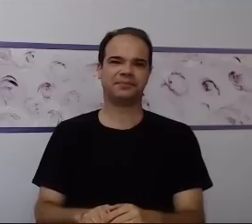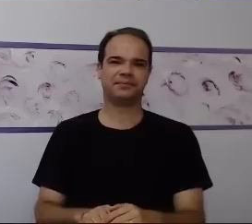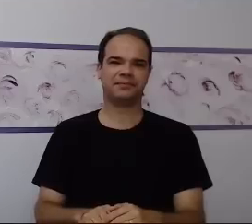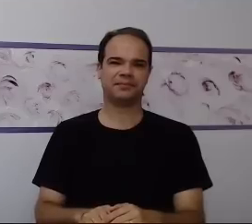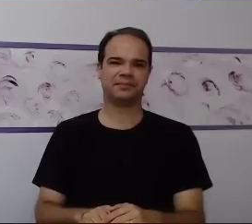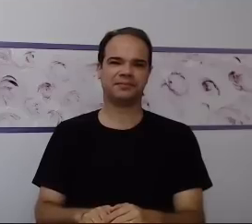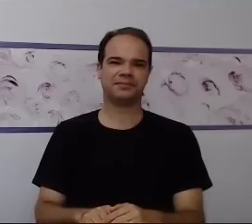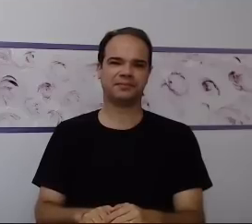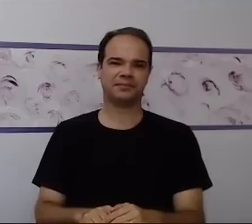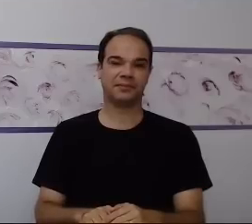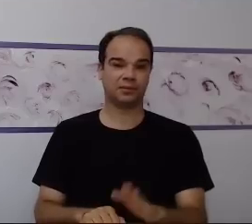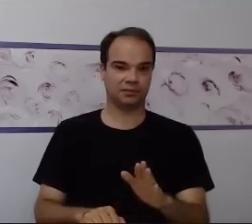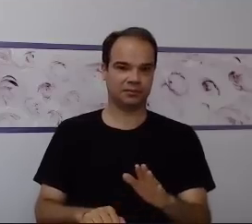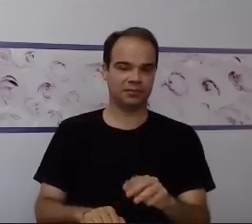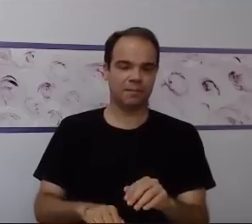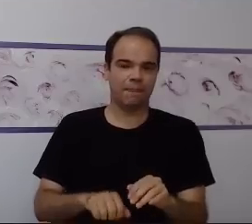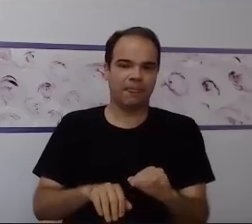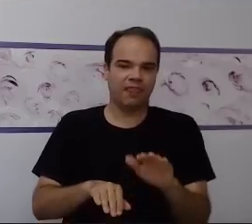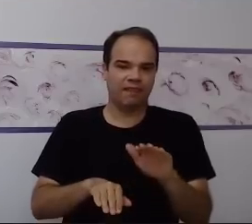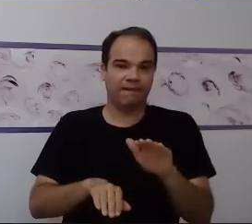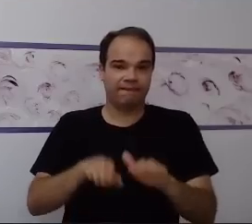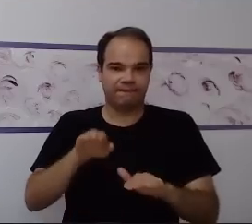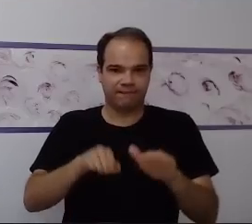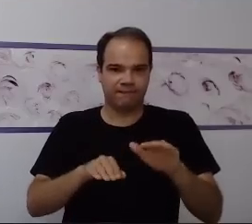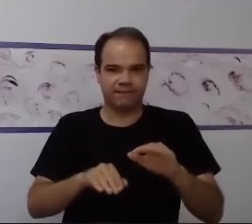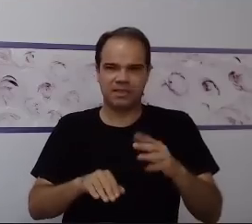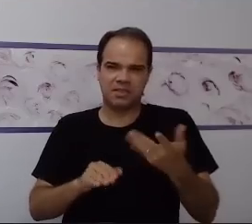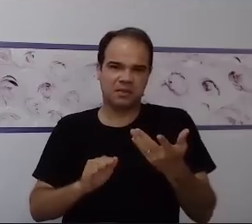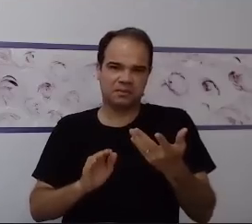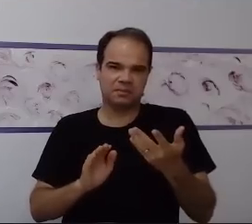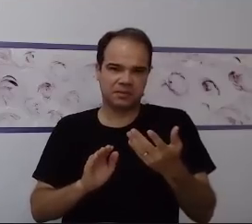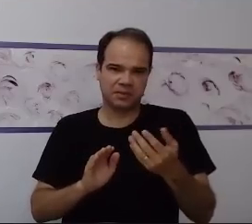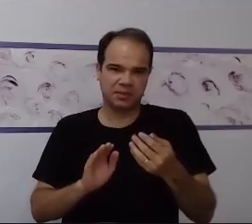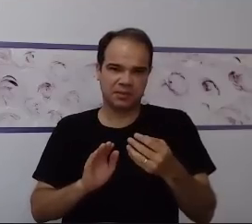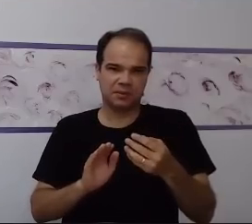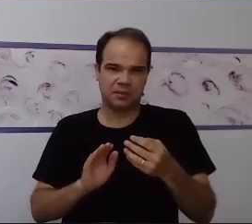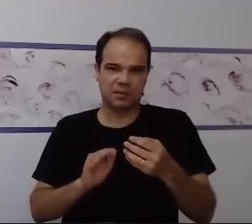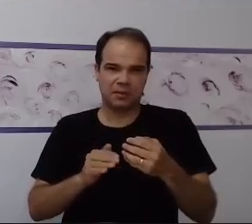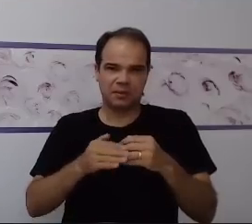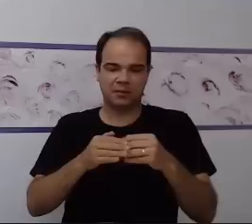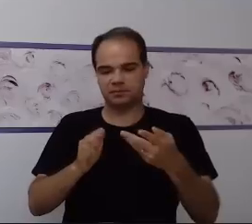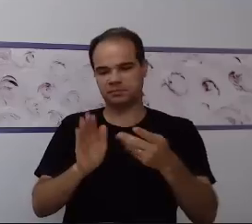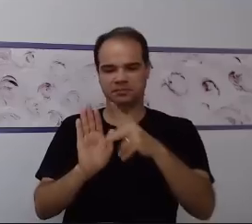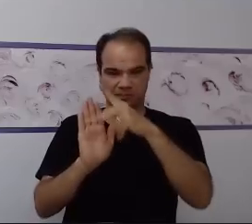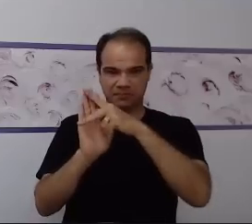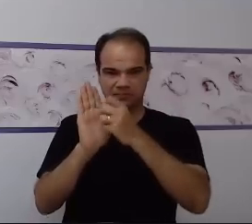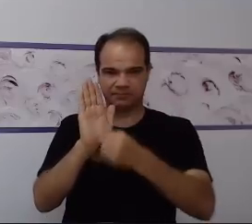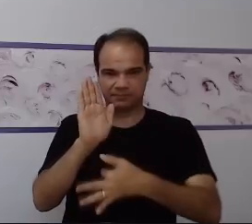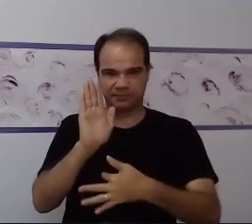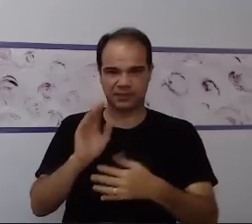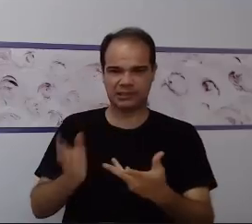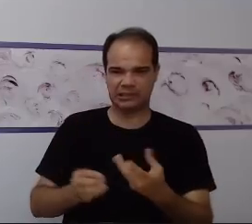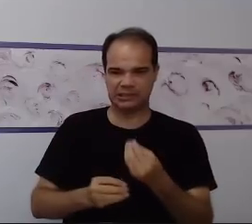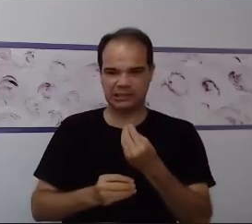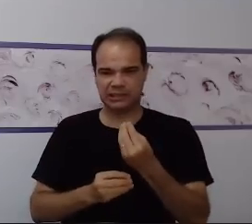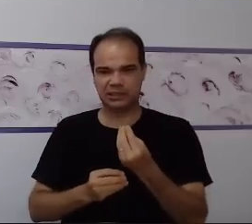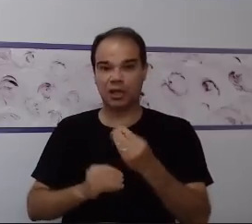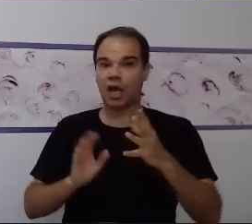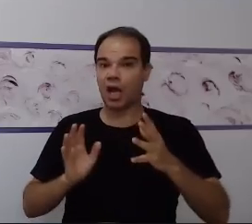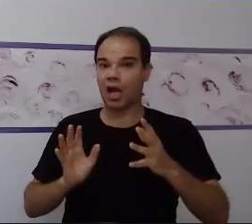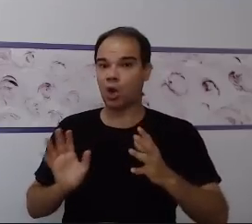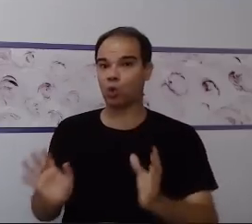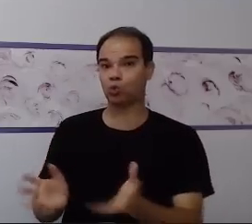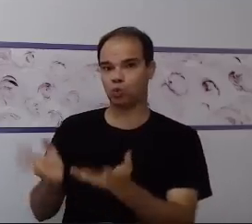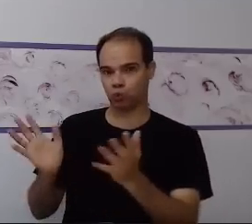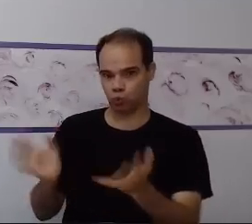situação que você amarrou, existe um planejamento para esse indivíduo, existe uma situação de contemplar a